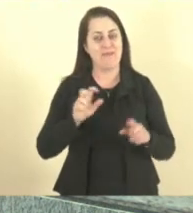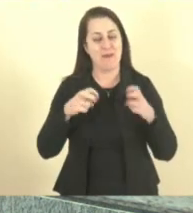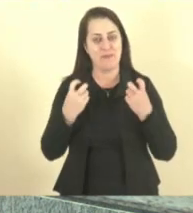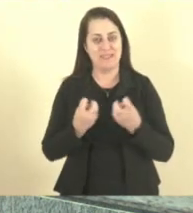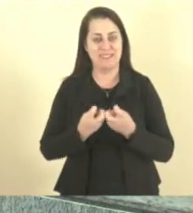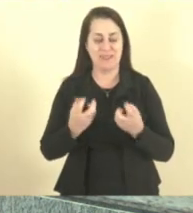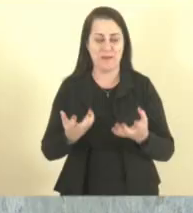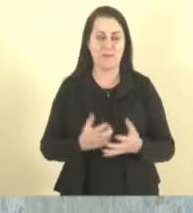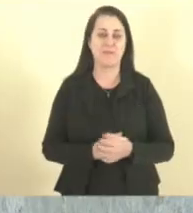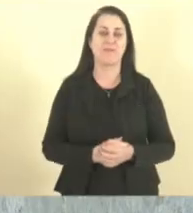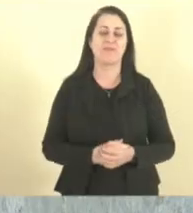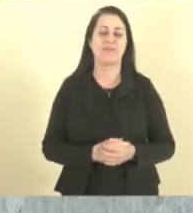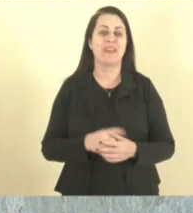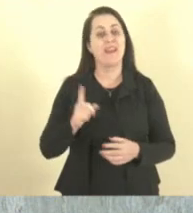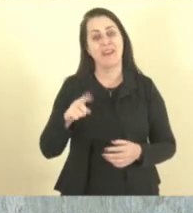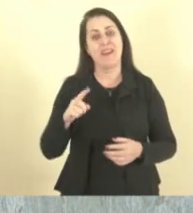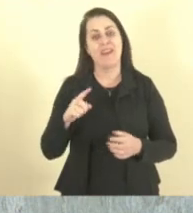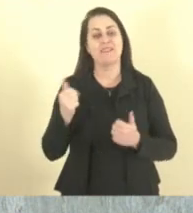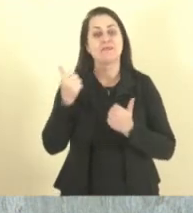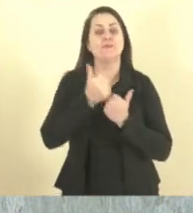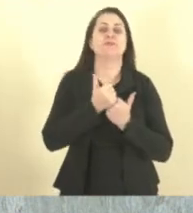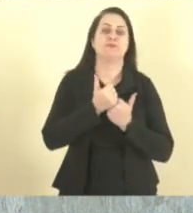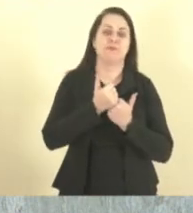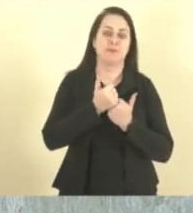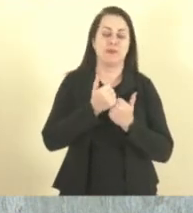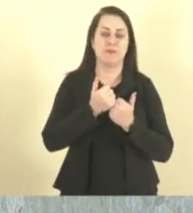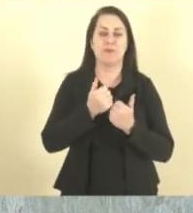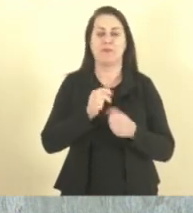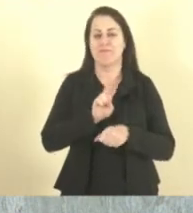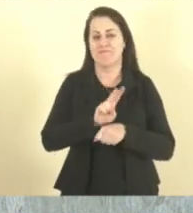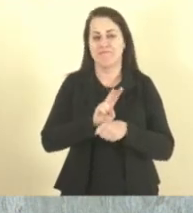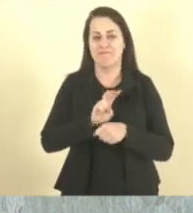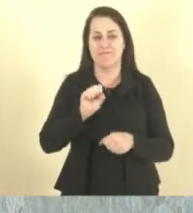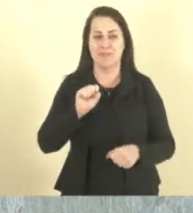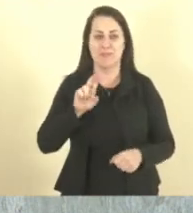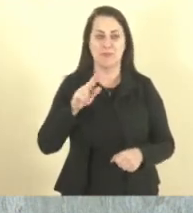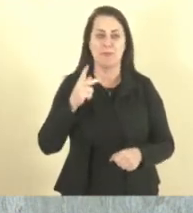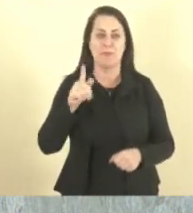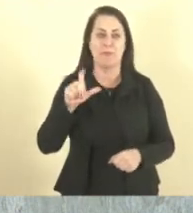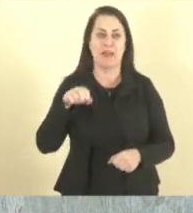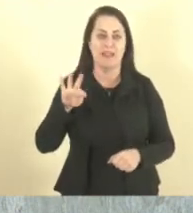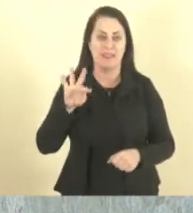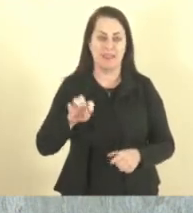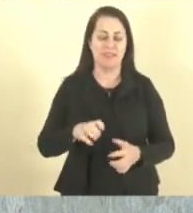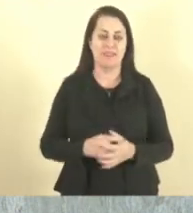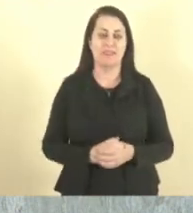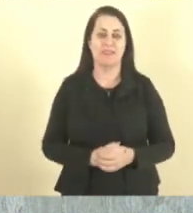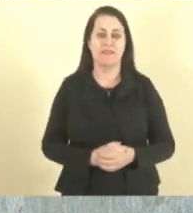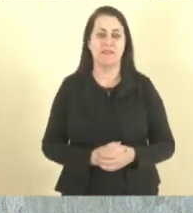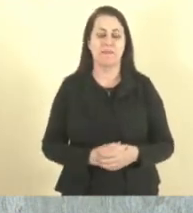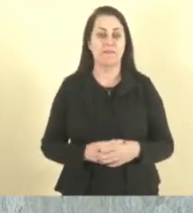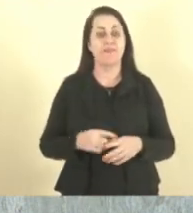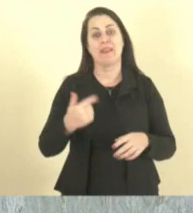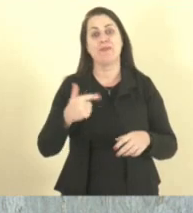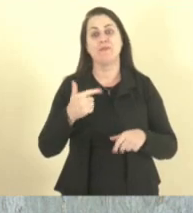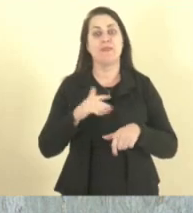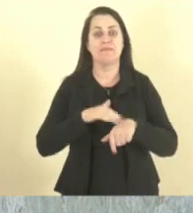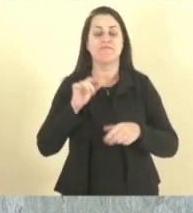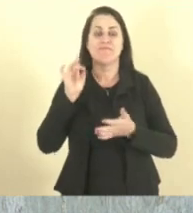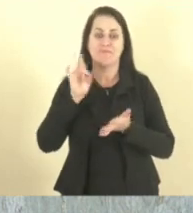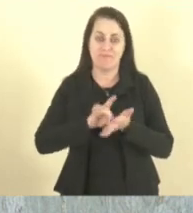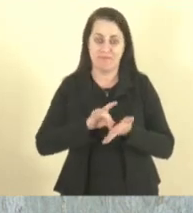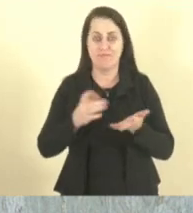suplente, então é importante registrar que ele não está convocado ordinariamente, então ele foi